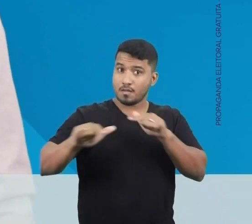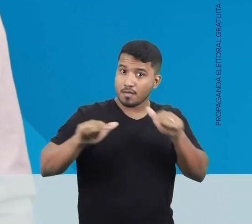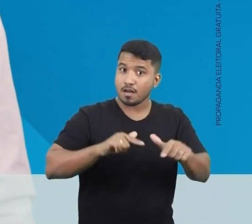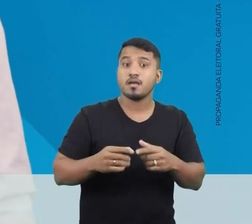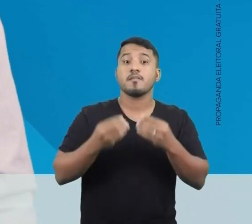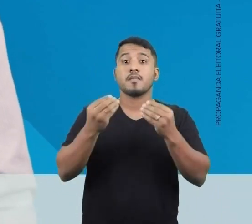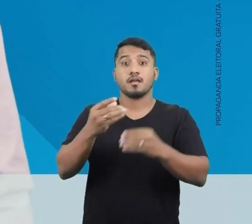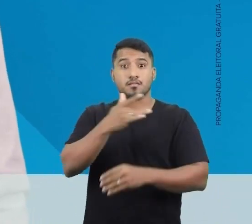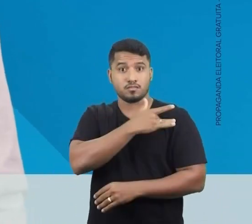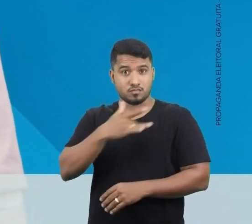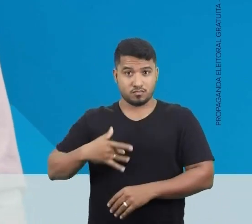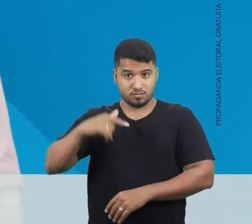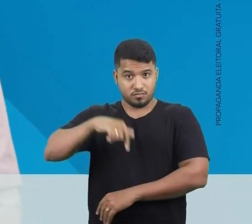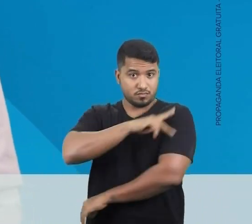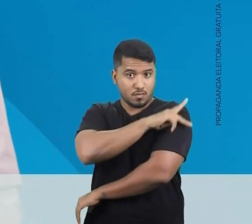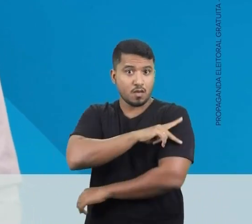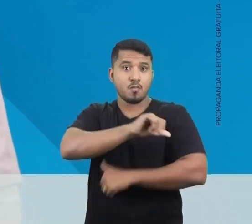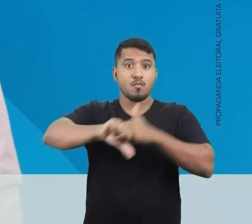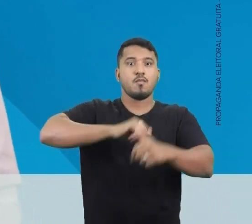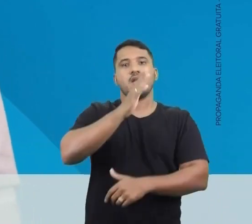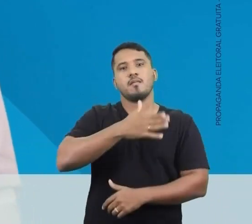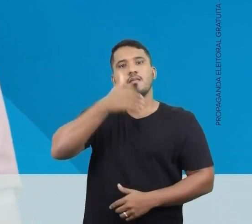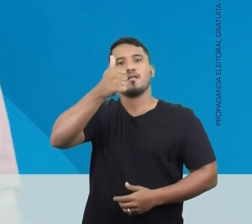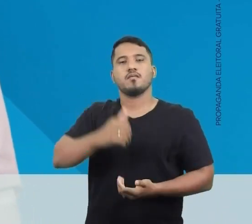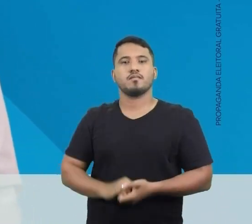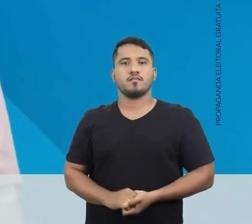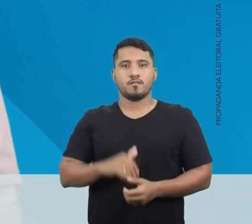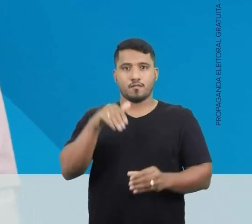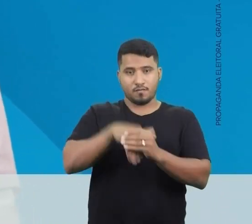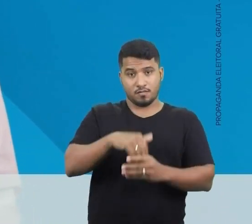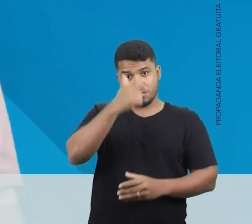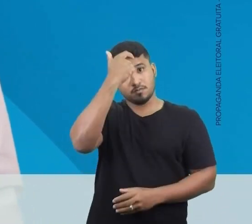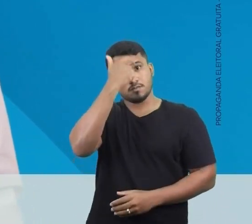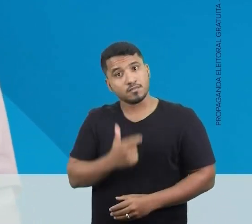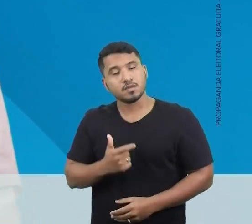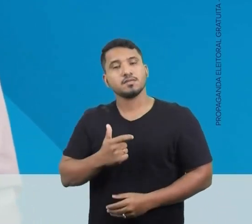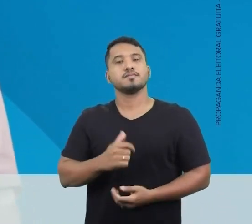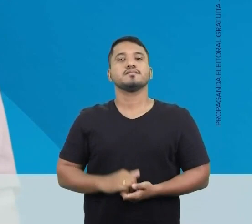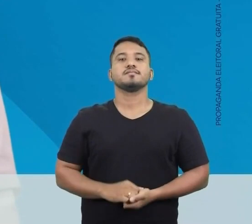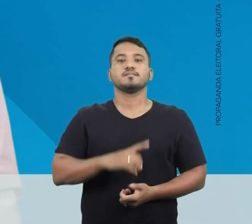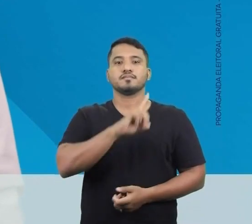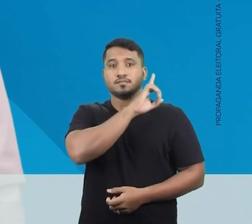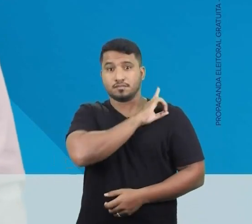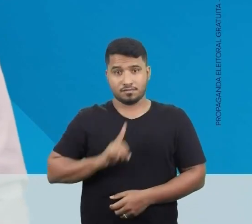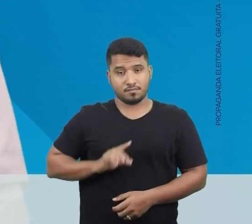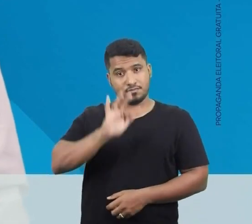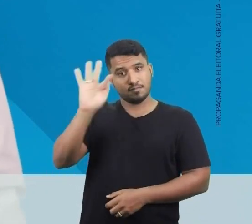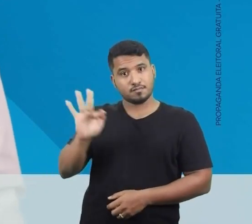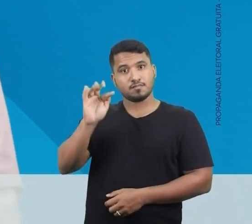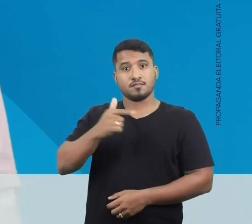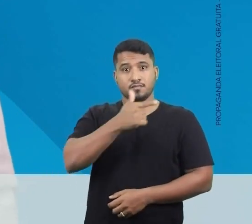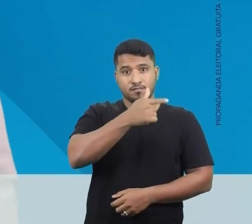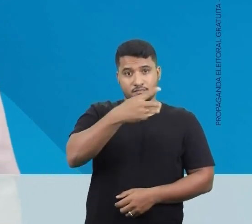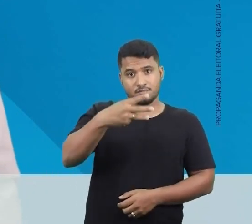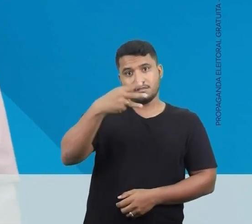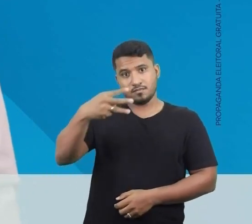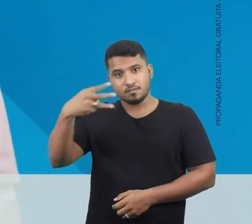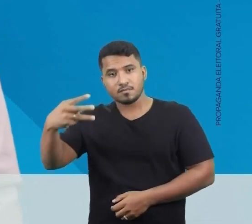Trabalharei para que a saúde no Piauí mude para melhor. Vote Adel Mazin da Saúde, deputado federal.